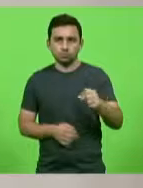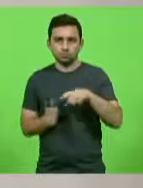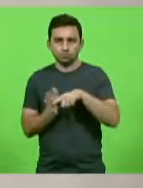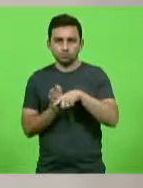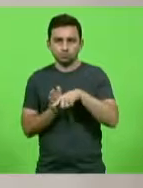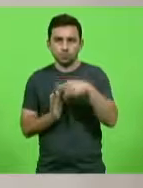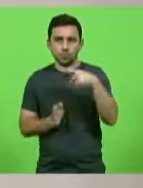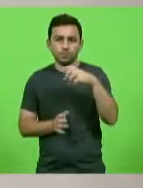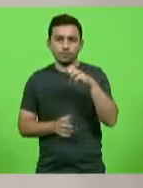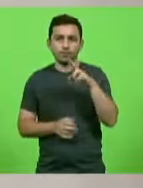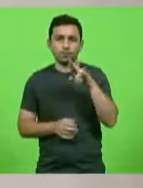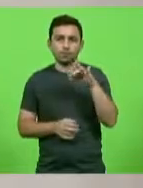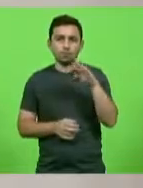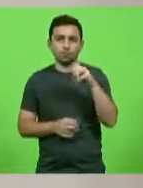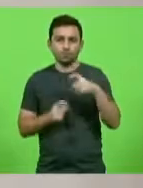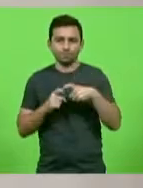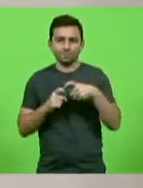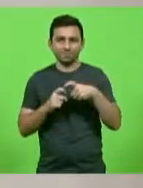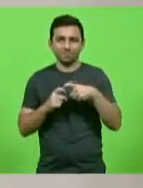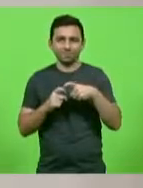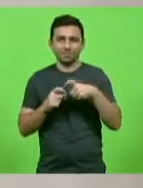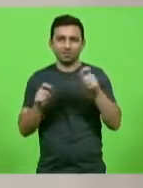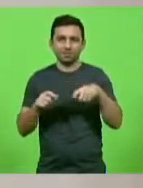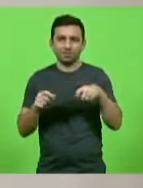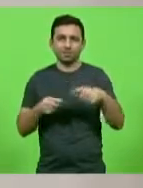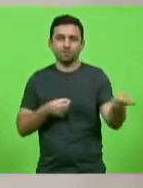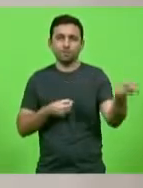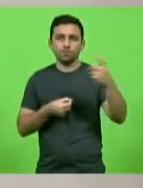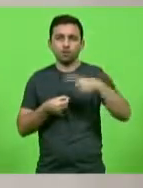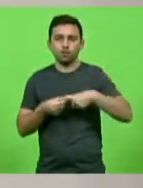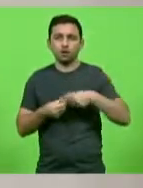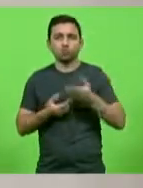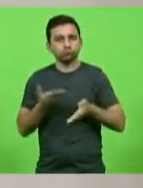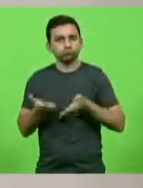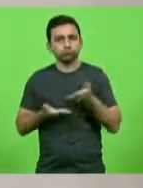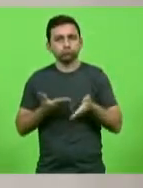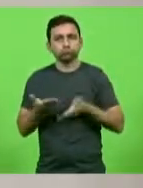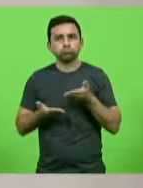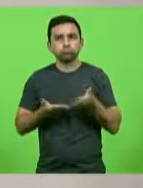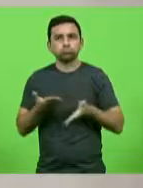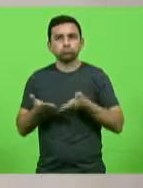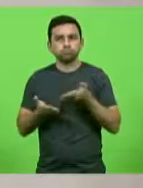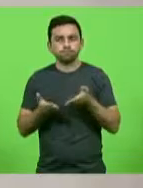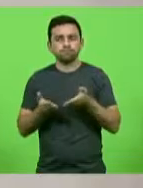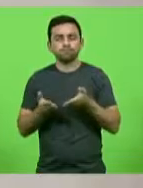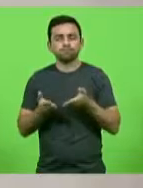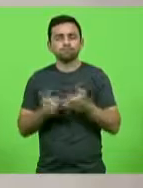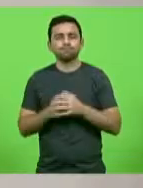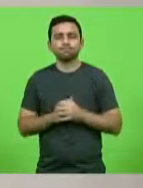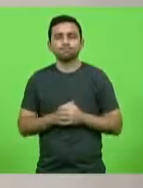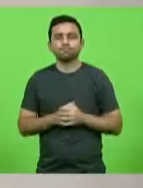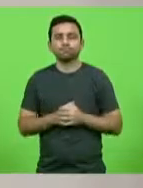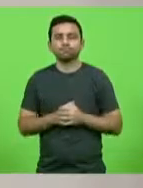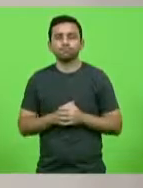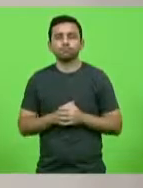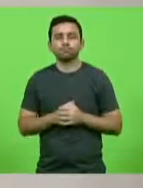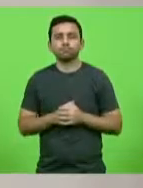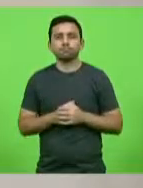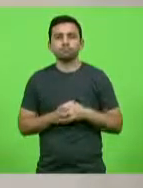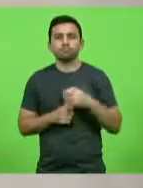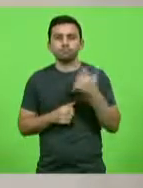Canoinhas para que ocorra o retorno dos atendimentos de perícia médica. Em discussão.